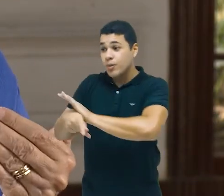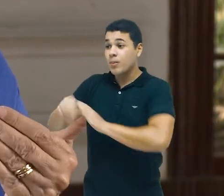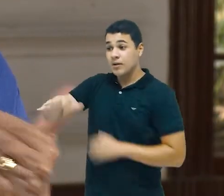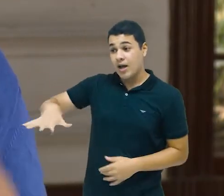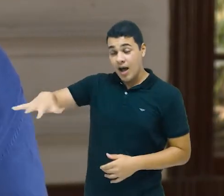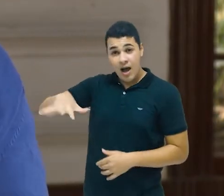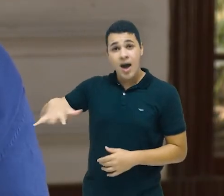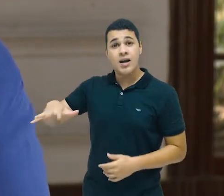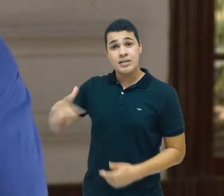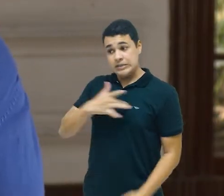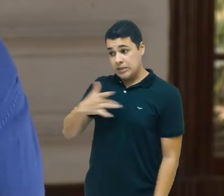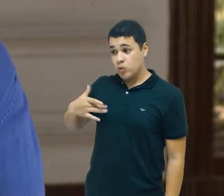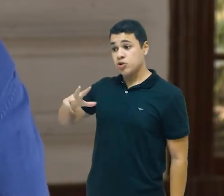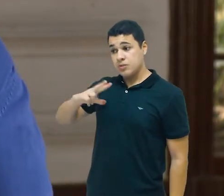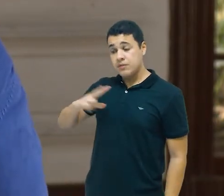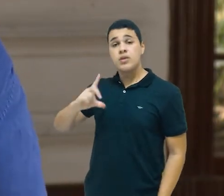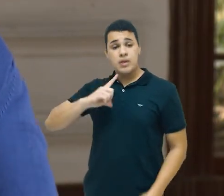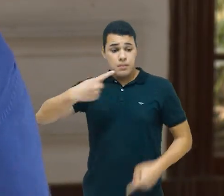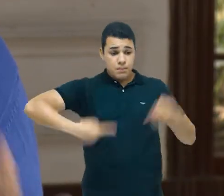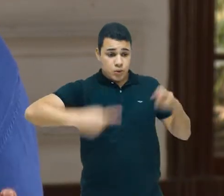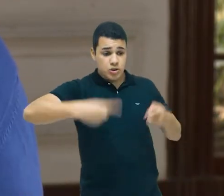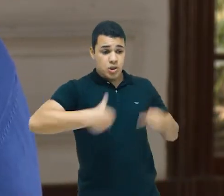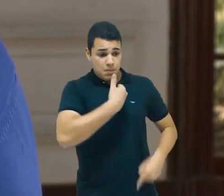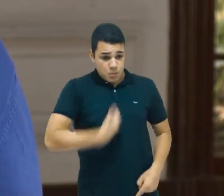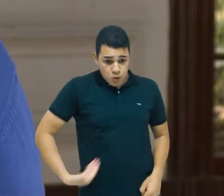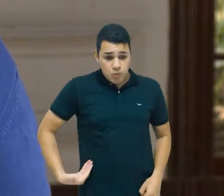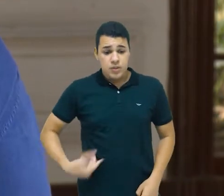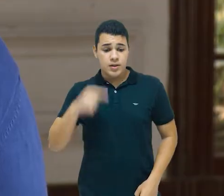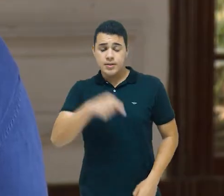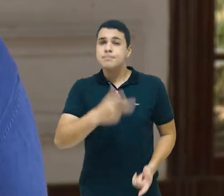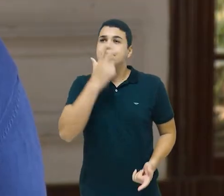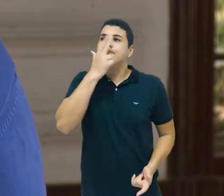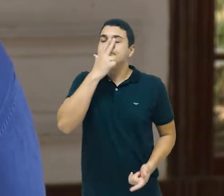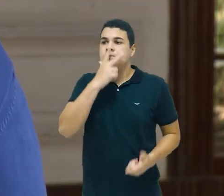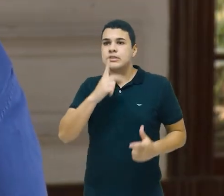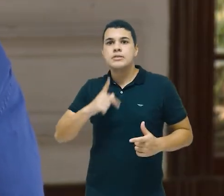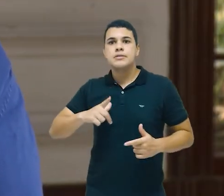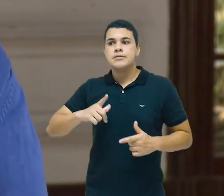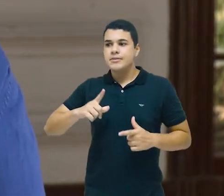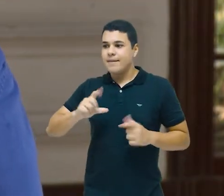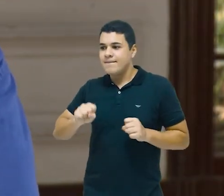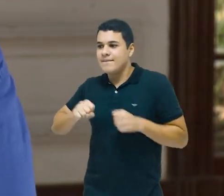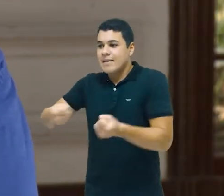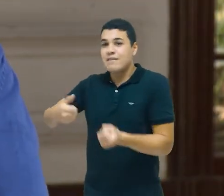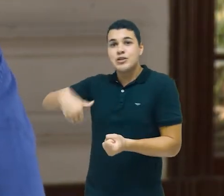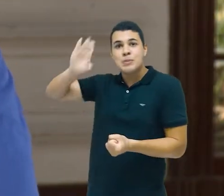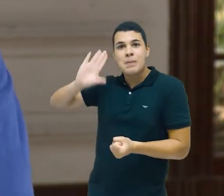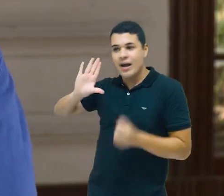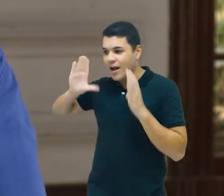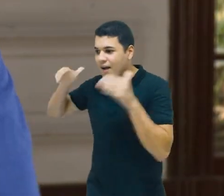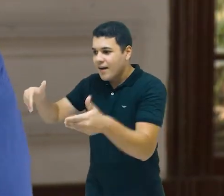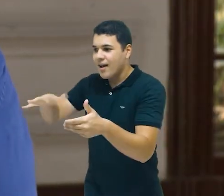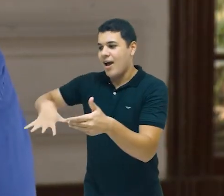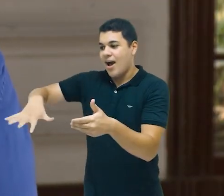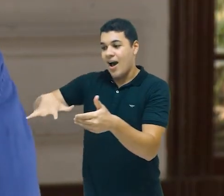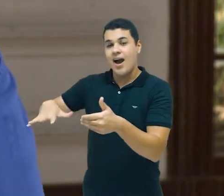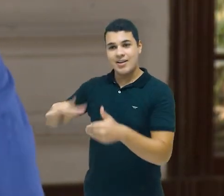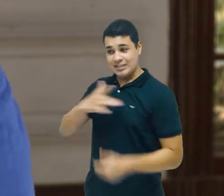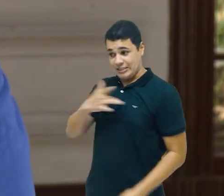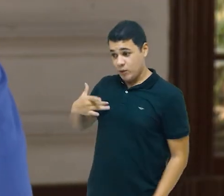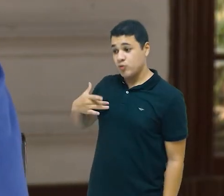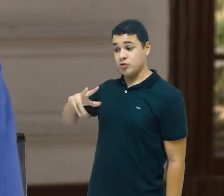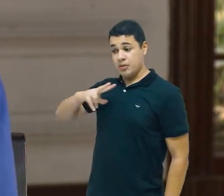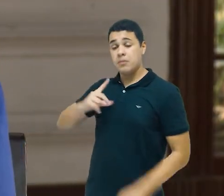públicas. Políticas públicas que não deveriam existir. Porque as políticas públicas deveriam favorecer o público.